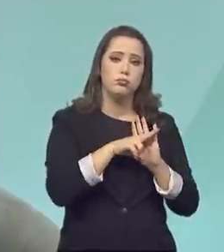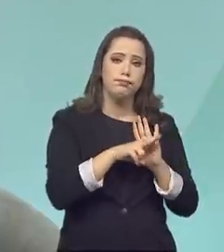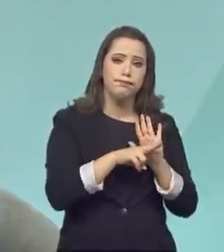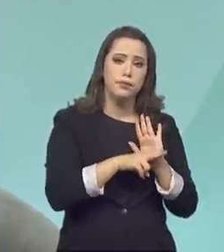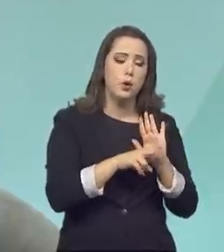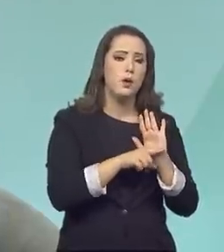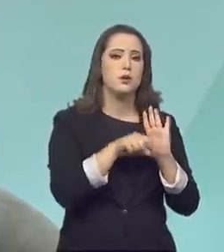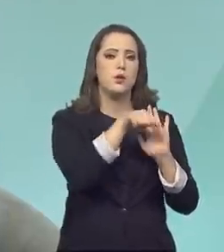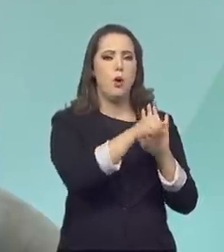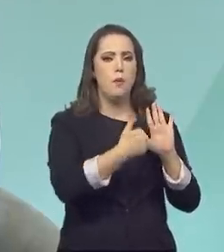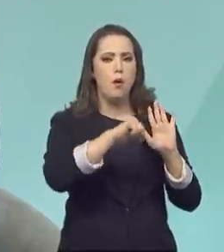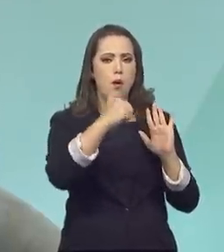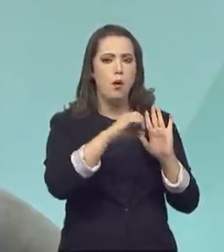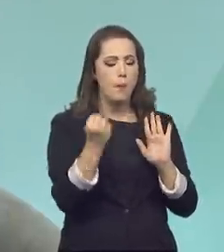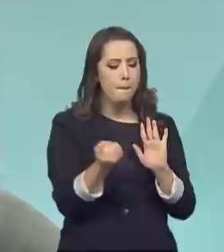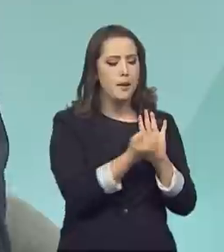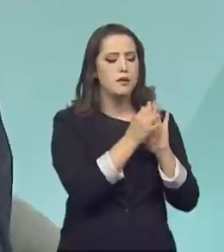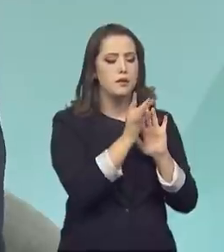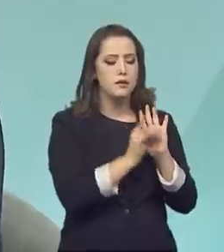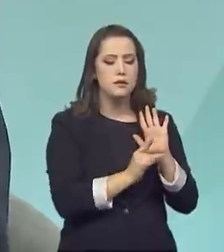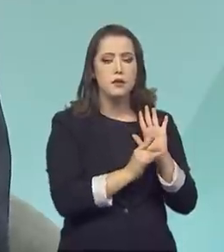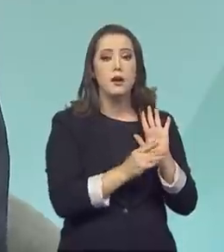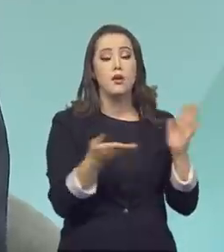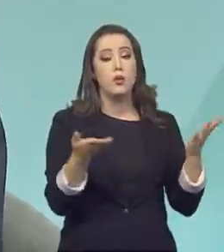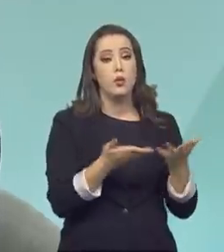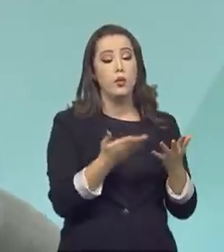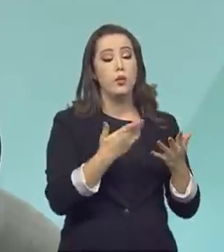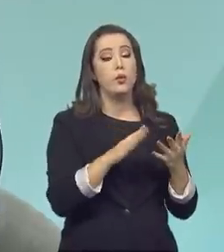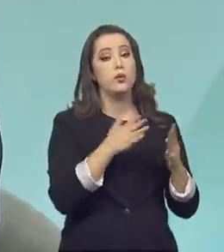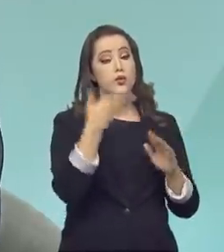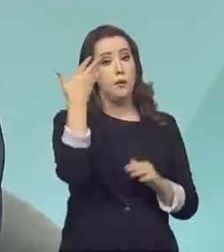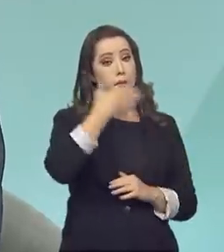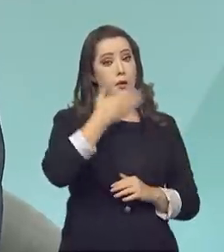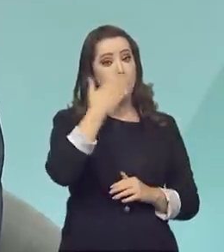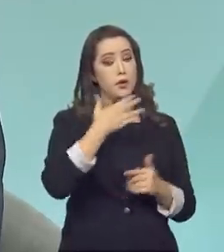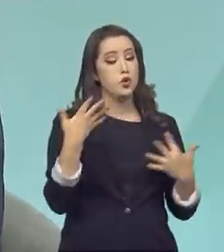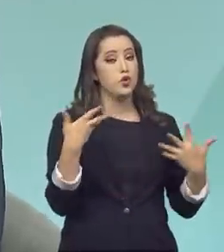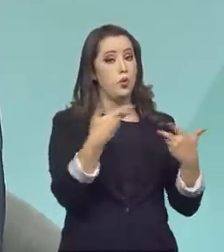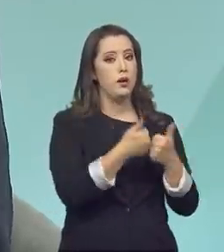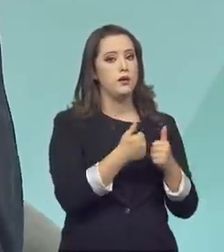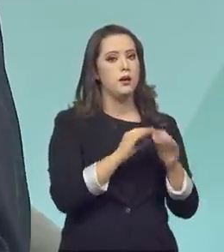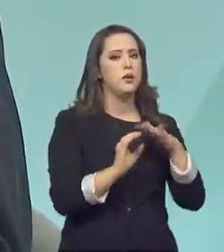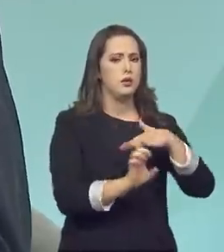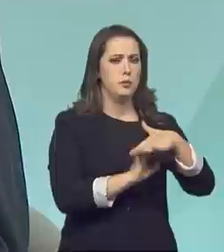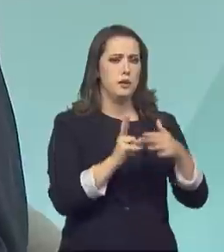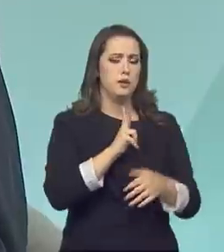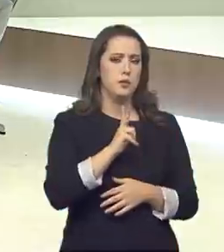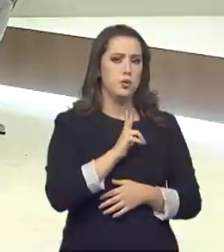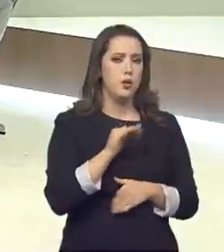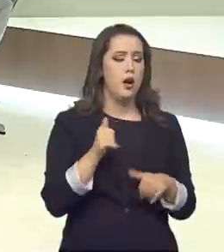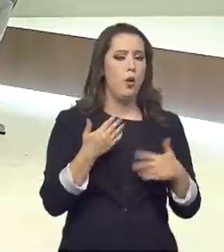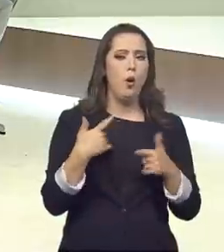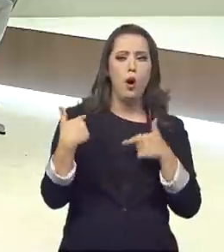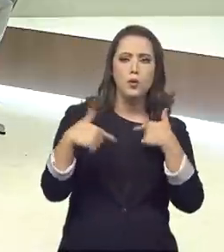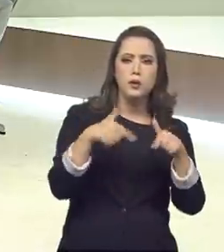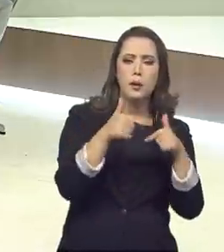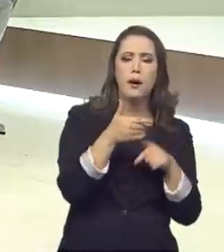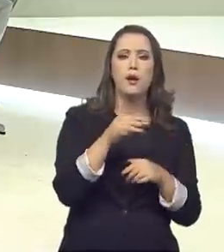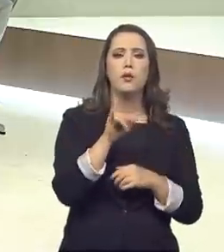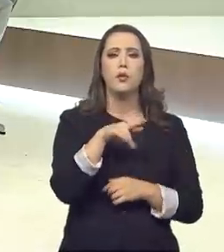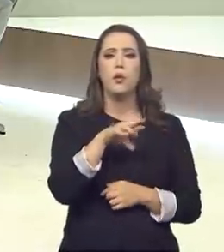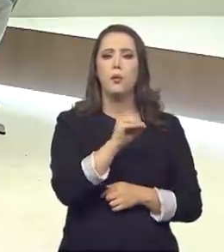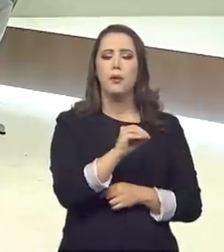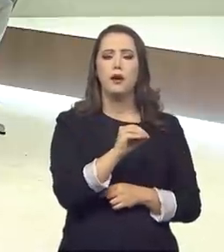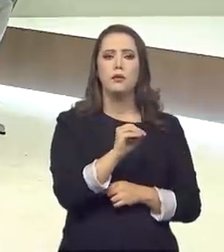colocam o selo nesse produto. Então, quem faz a certificação são esses organismos. Qual é o papel do Inmetro? É o papel da governança,